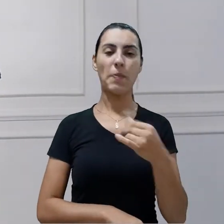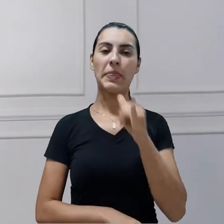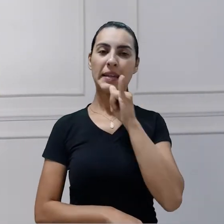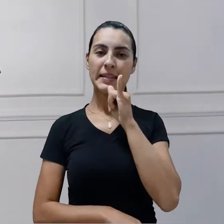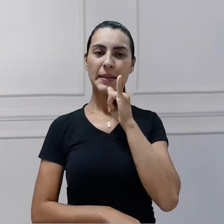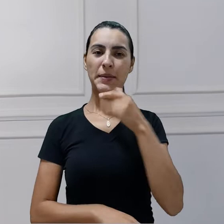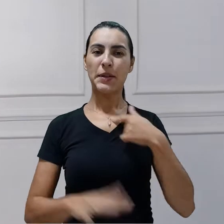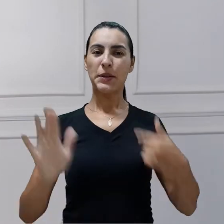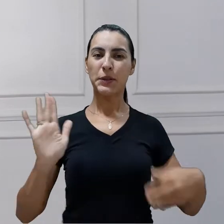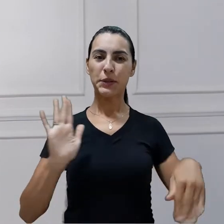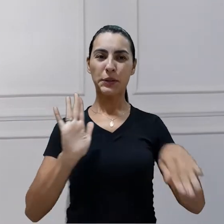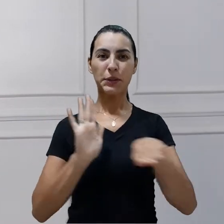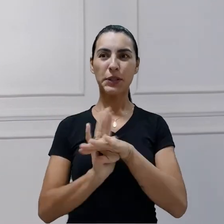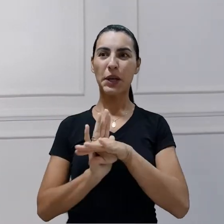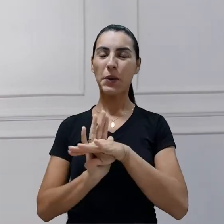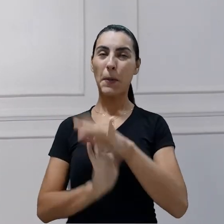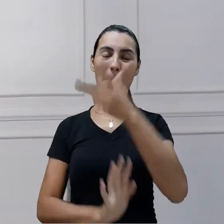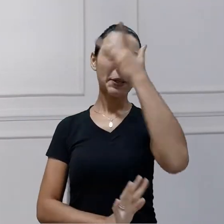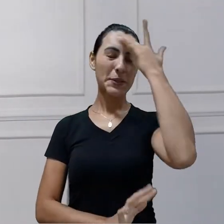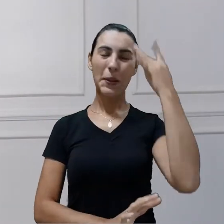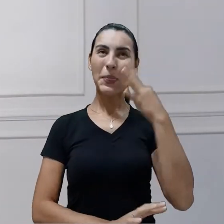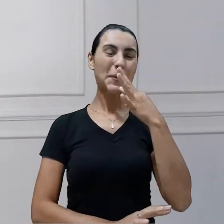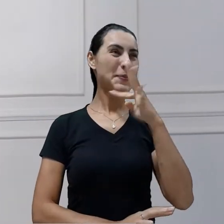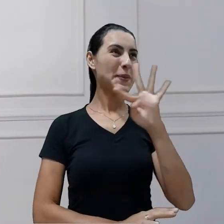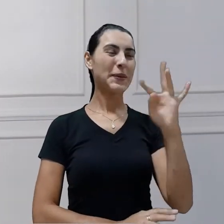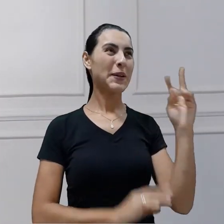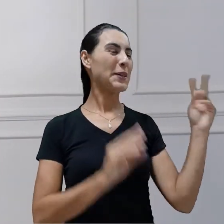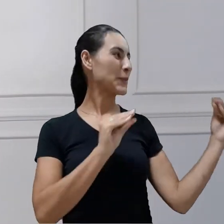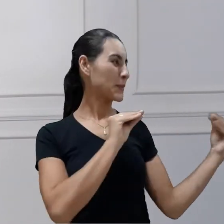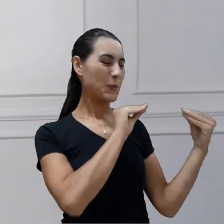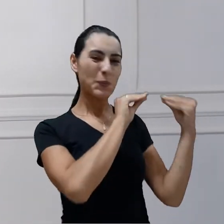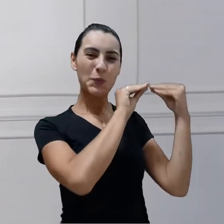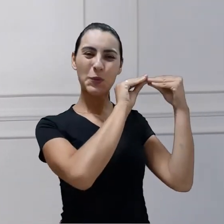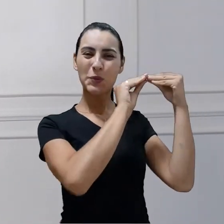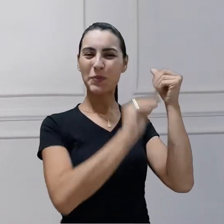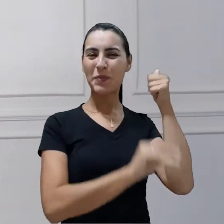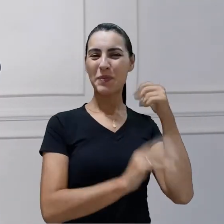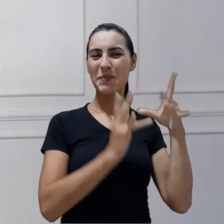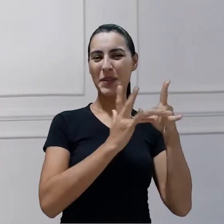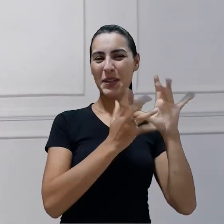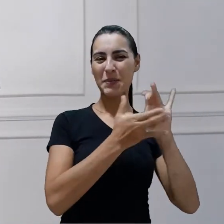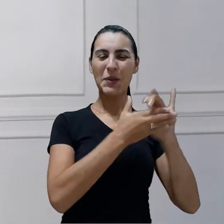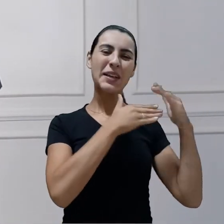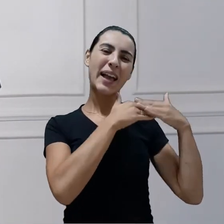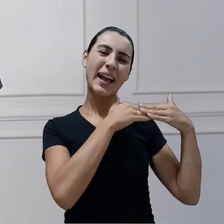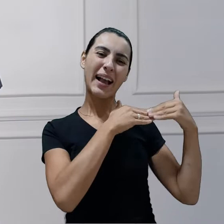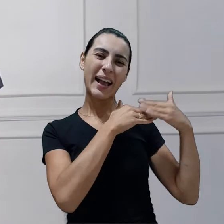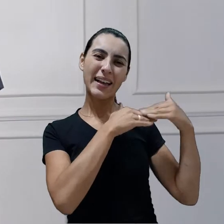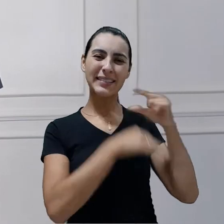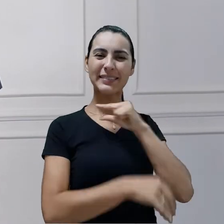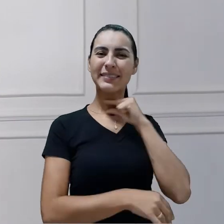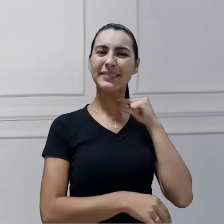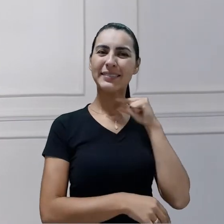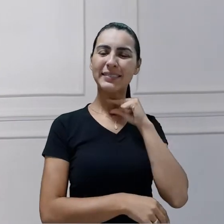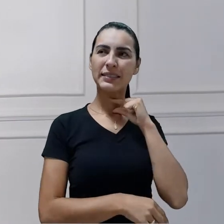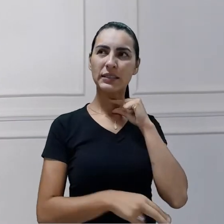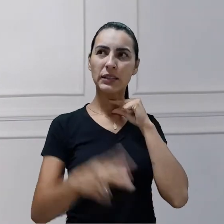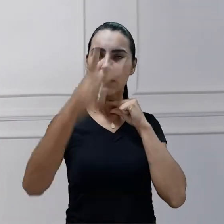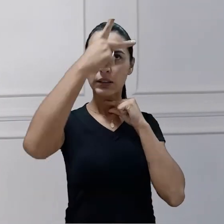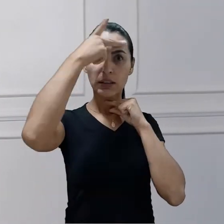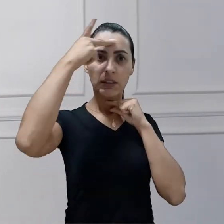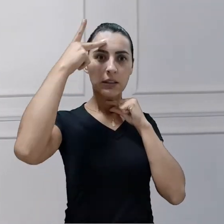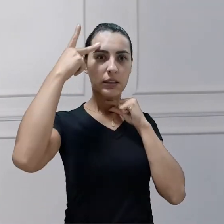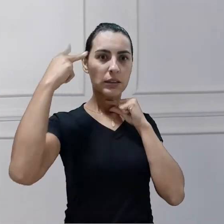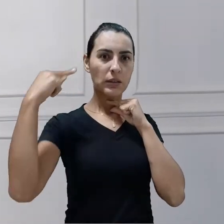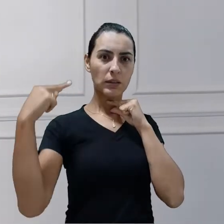local onde ninguém me conhece e dou um beijo em minha esposa como sinal de carinho com o clérgima. As pessoas que não nos